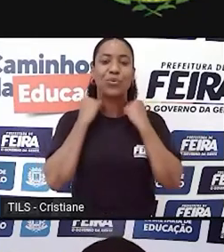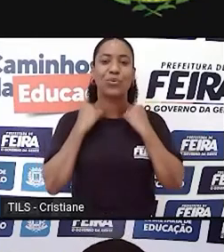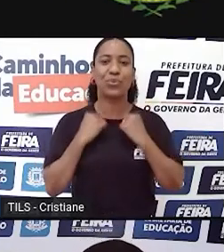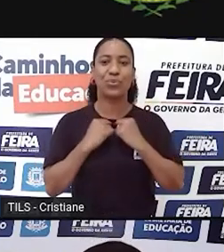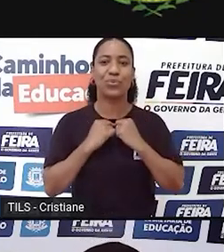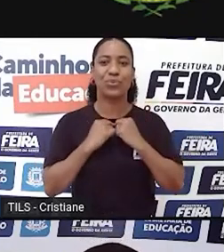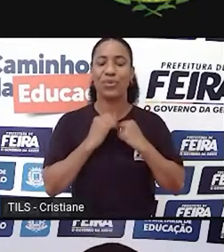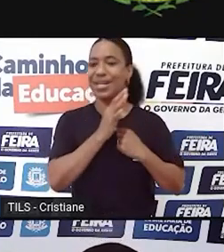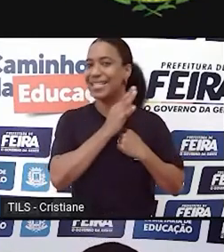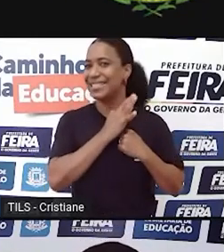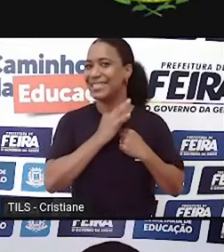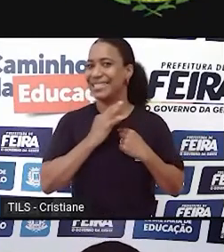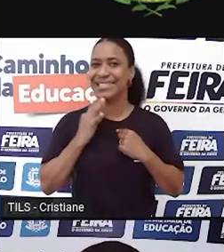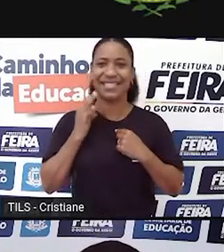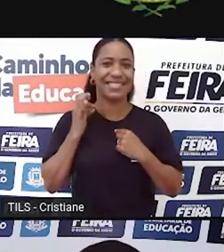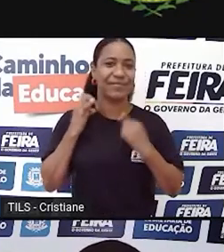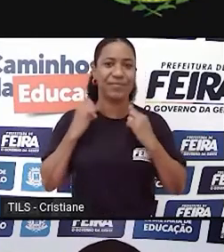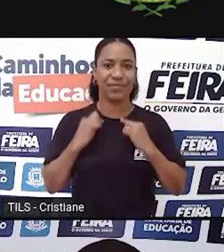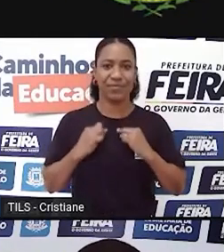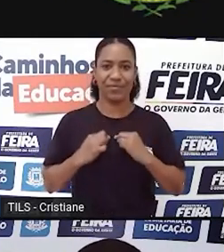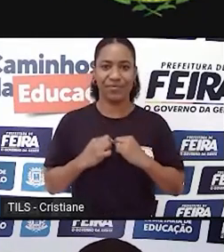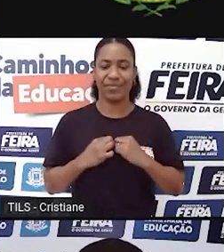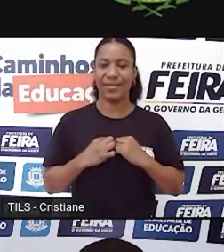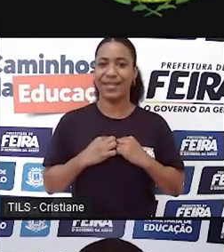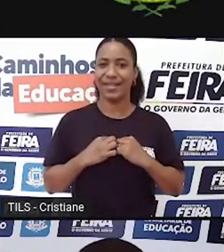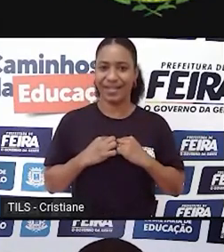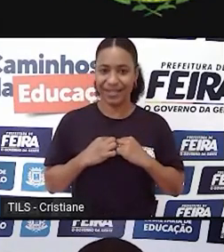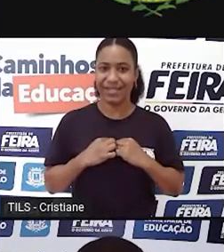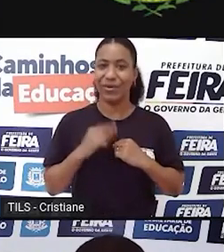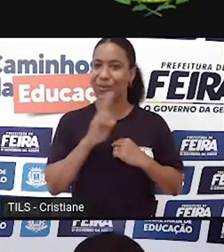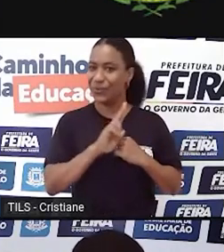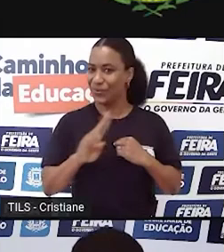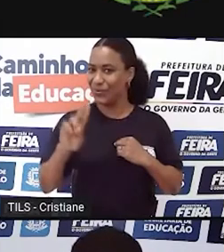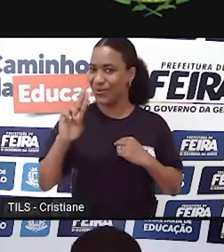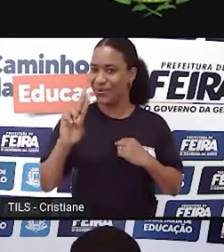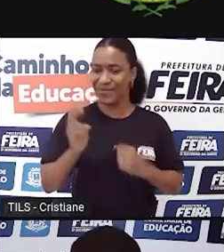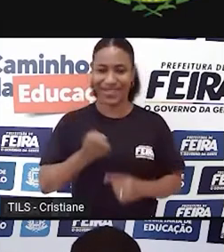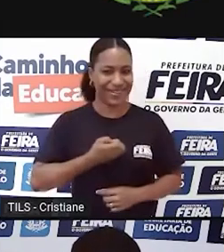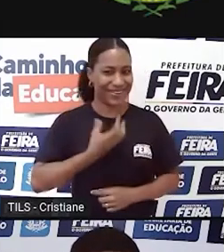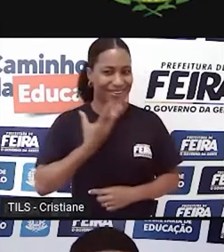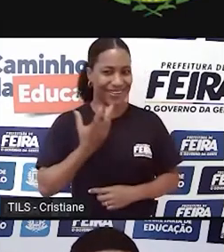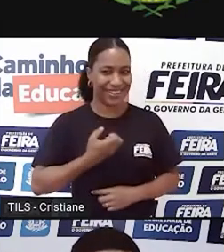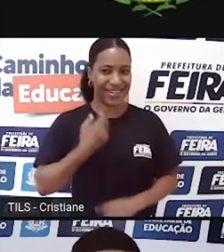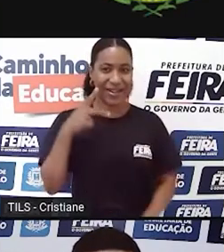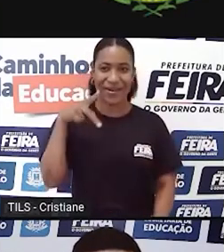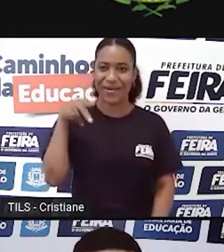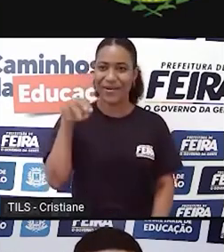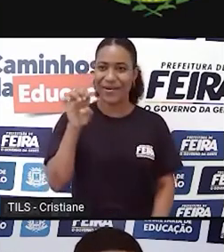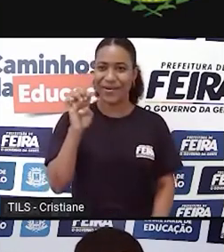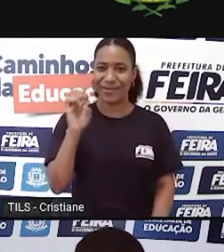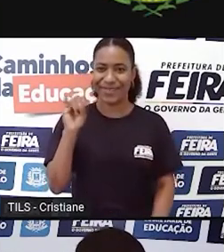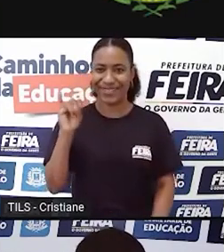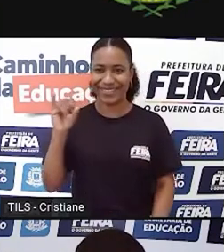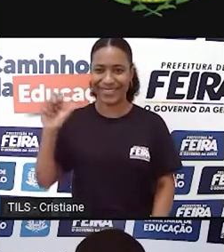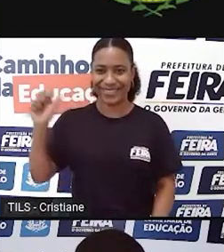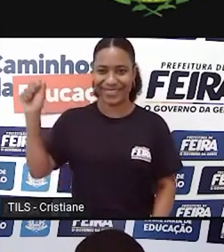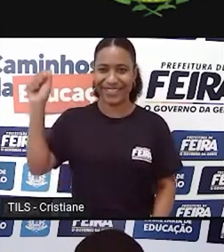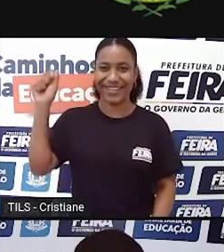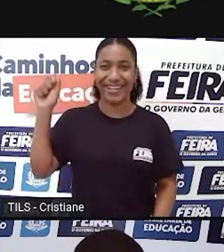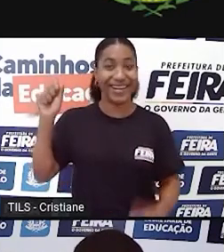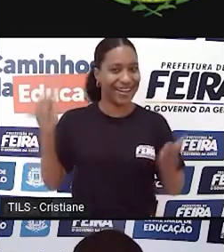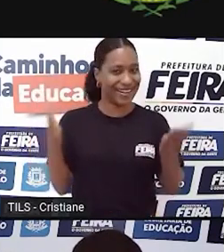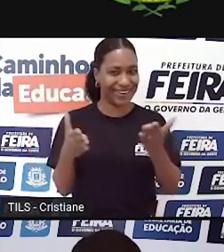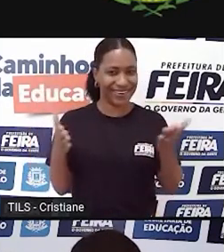pedra e um com o nome Poesia, em homenagem a este momento maravilhoso.